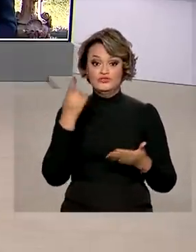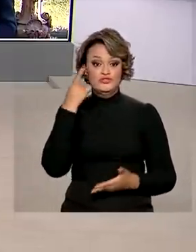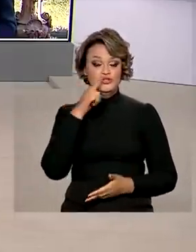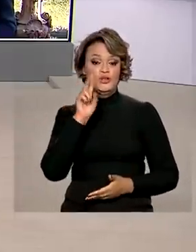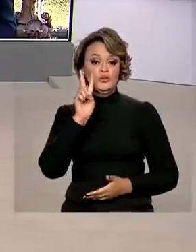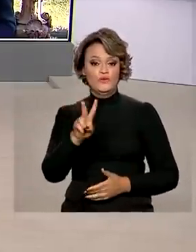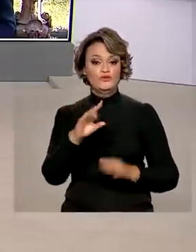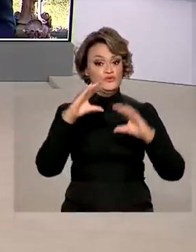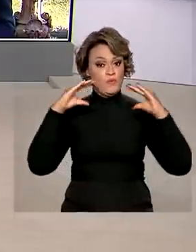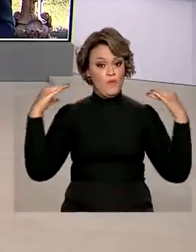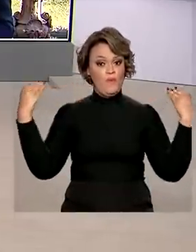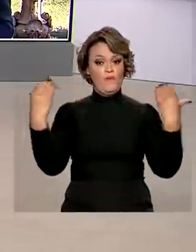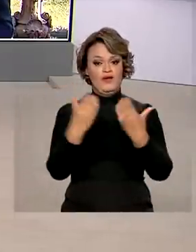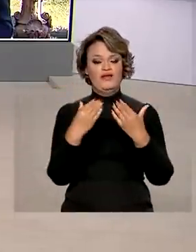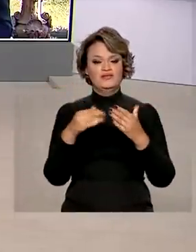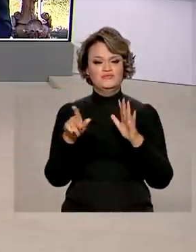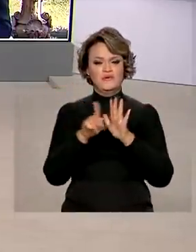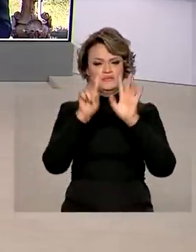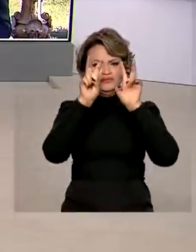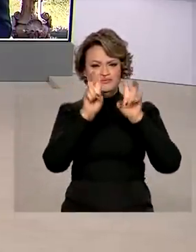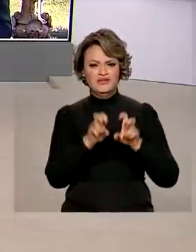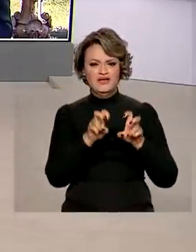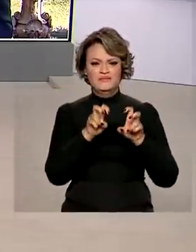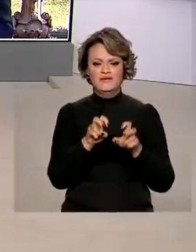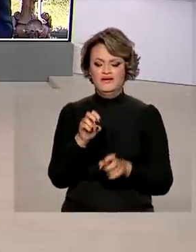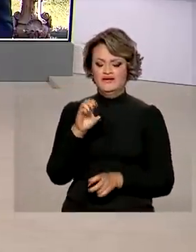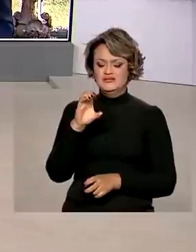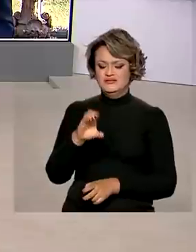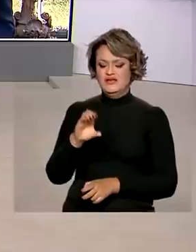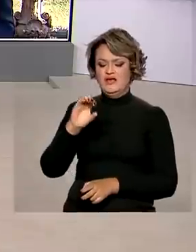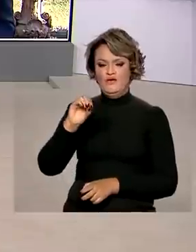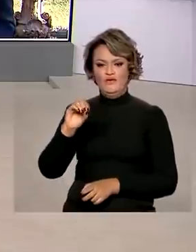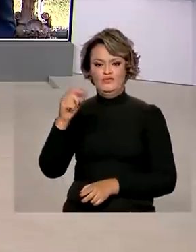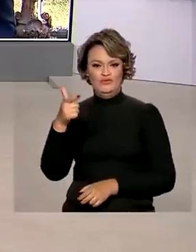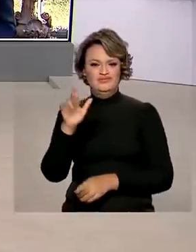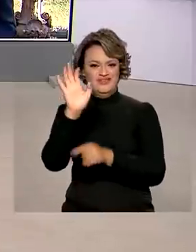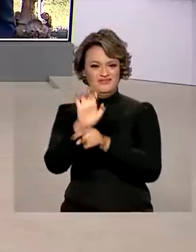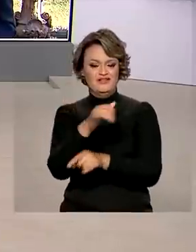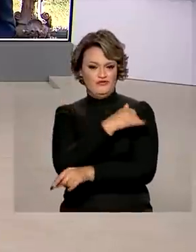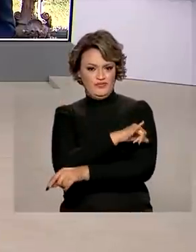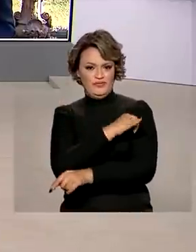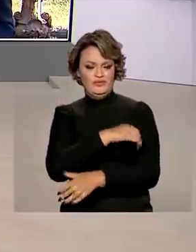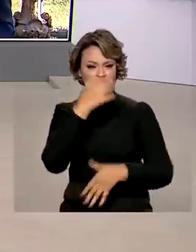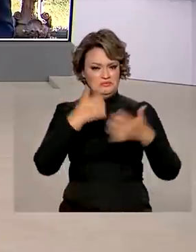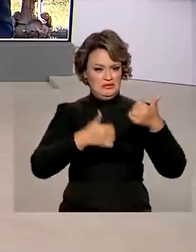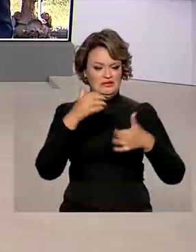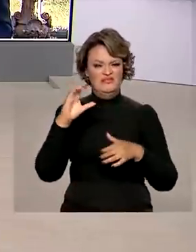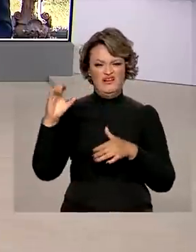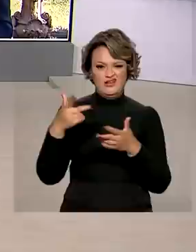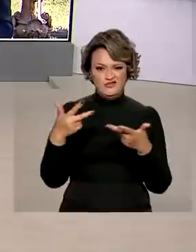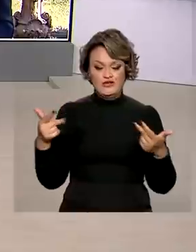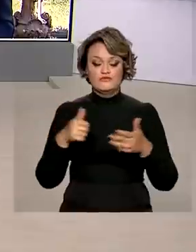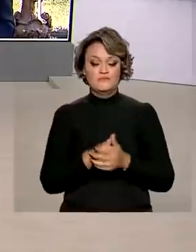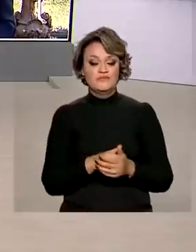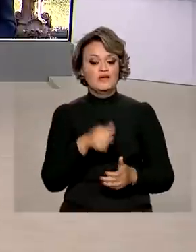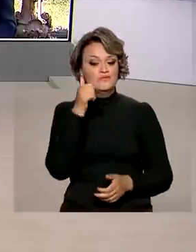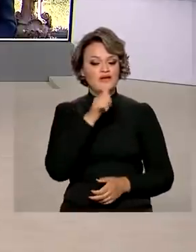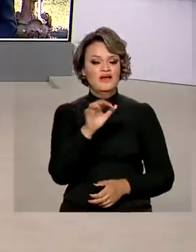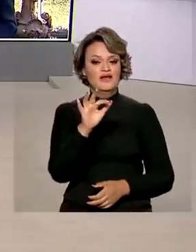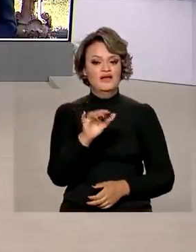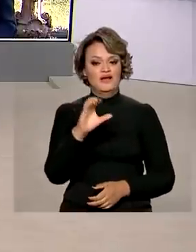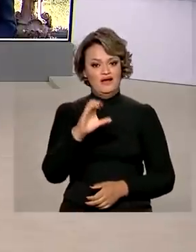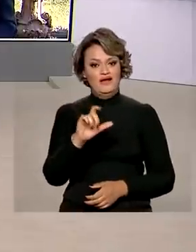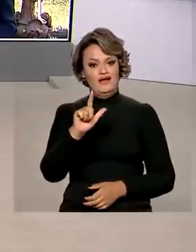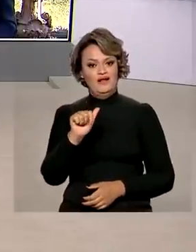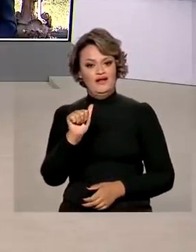dia do Congresso Mercado Global de Carbono, que é realizado no Rio de Janeiro. repórter Cláudia Boiunga está no evento e tem mais informações para a gente.